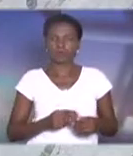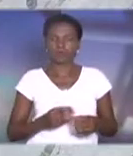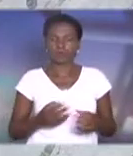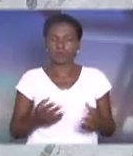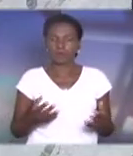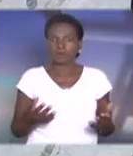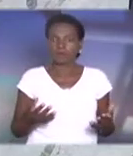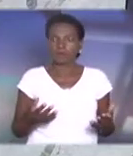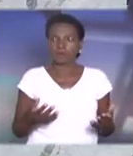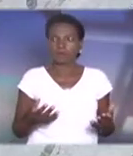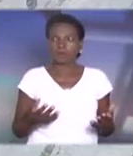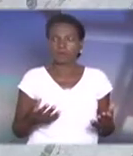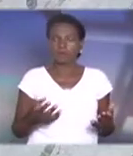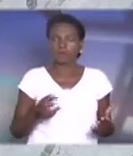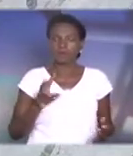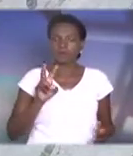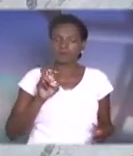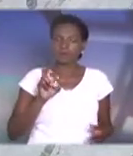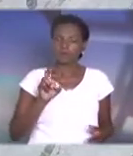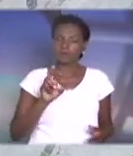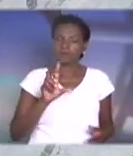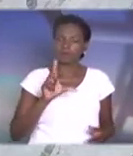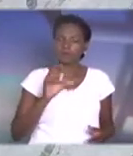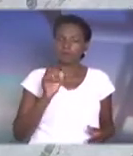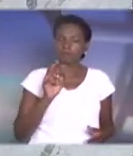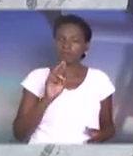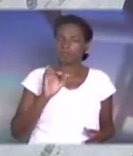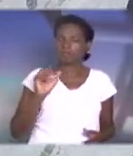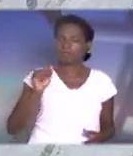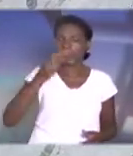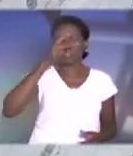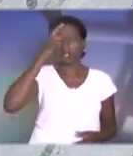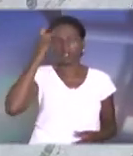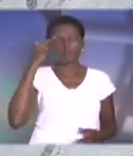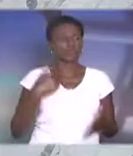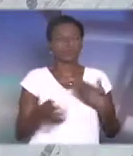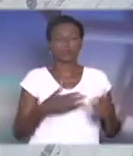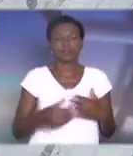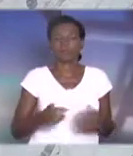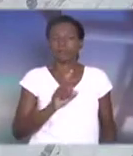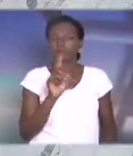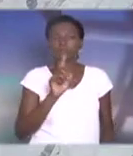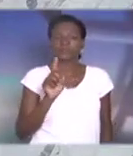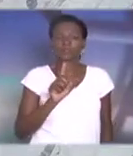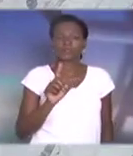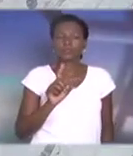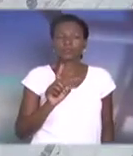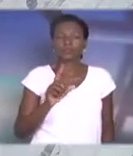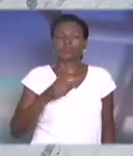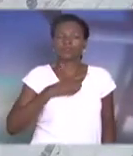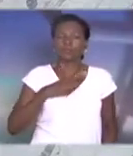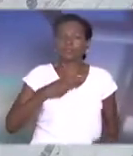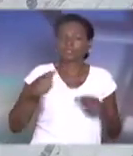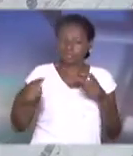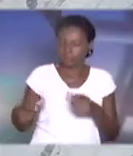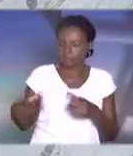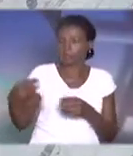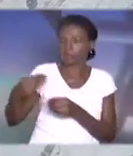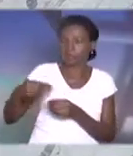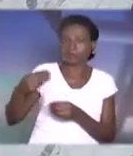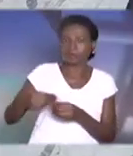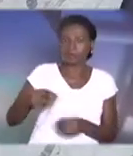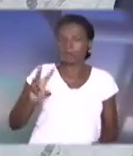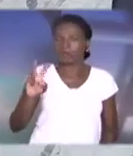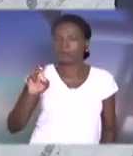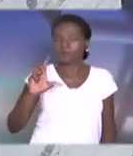para se fazer um velório de qualquer pessoa. Para isso existe um velório municipal, a menos que eu esteja enganado,